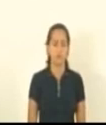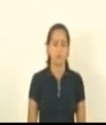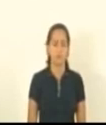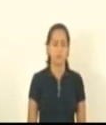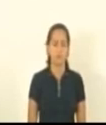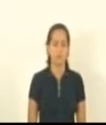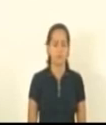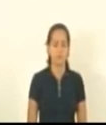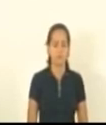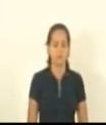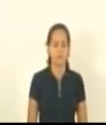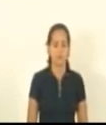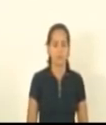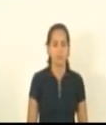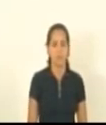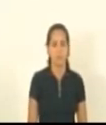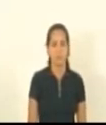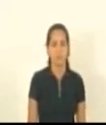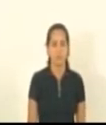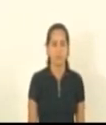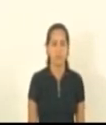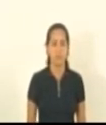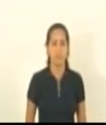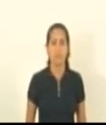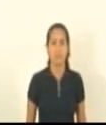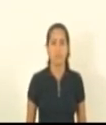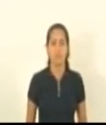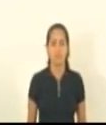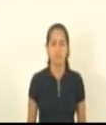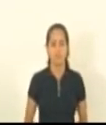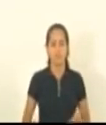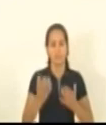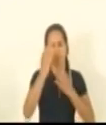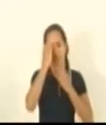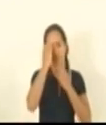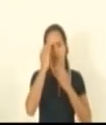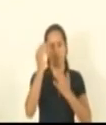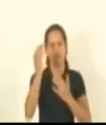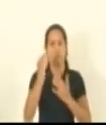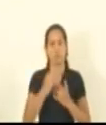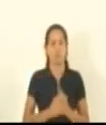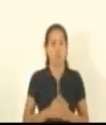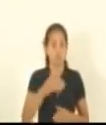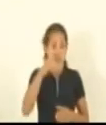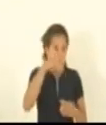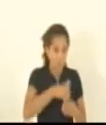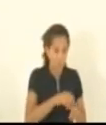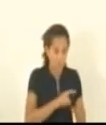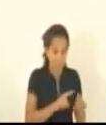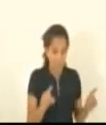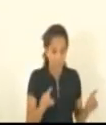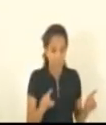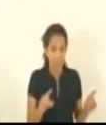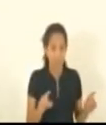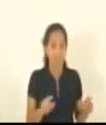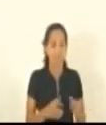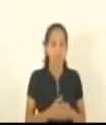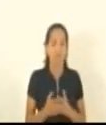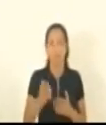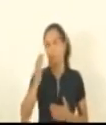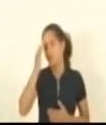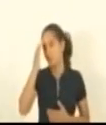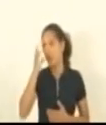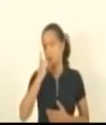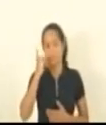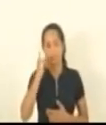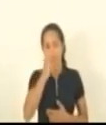senhor presidente eu gostaria de agradecer o voto é não é não agradecer o deputado de